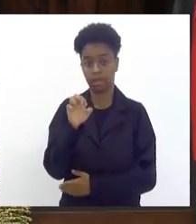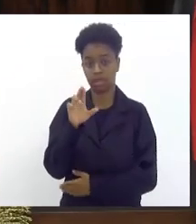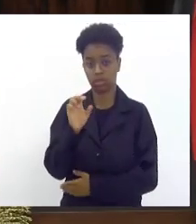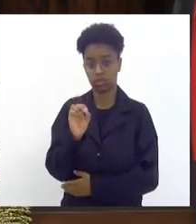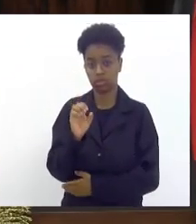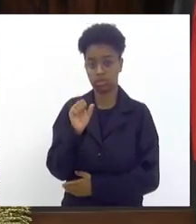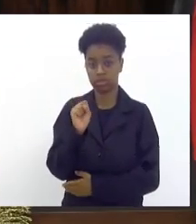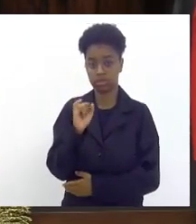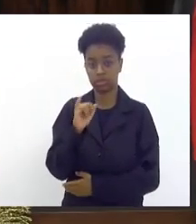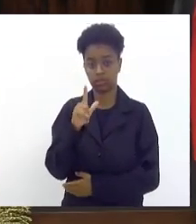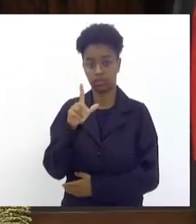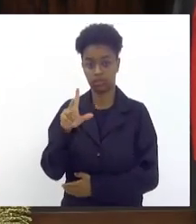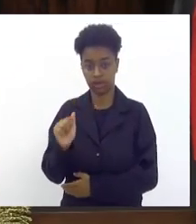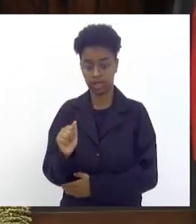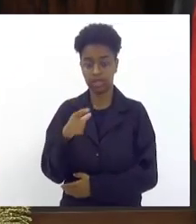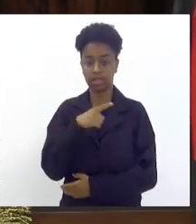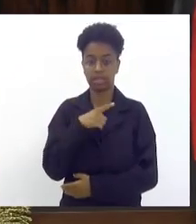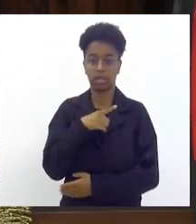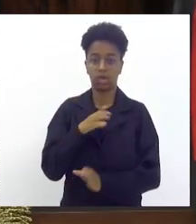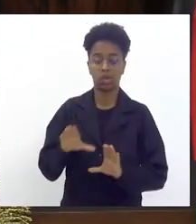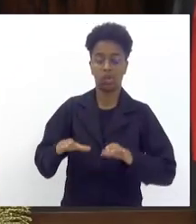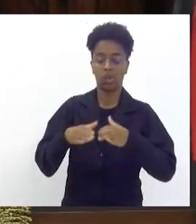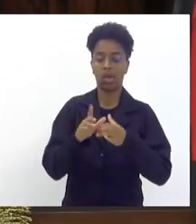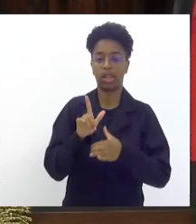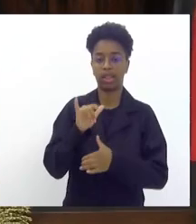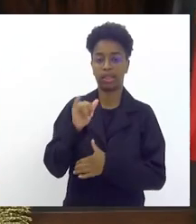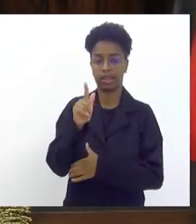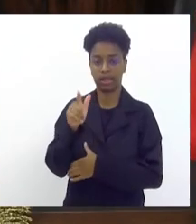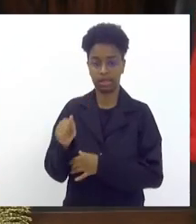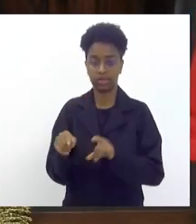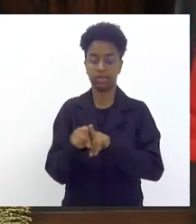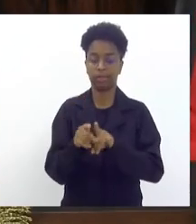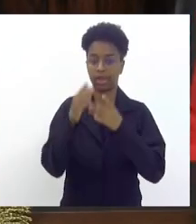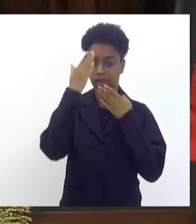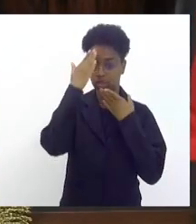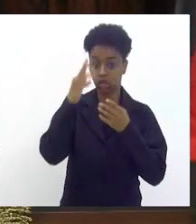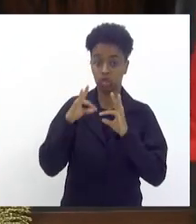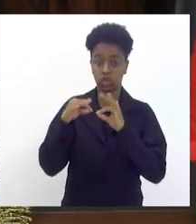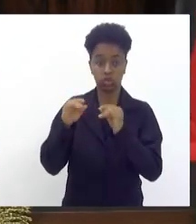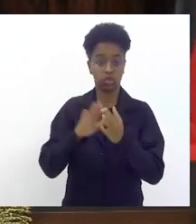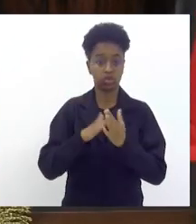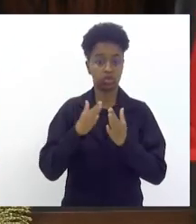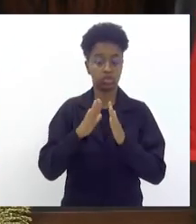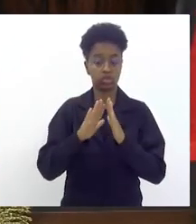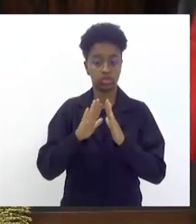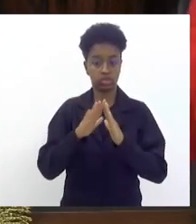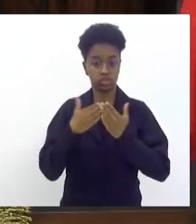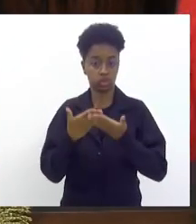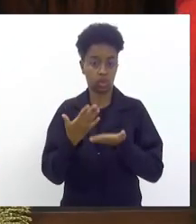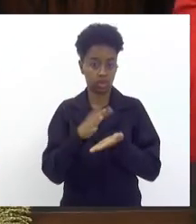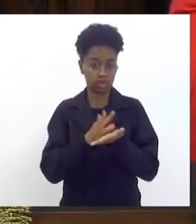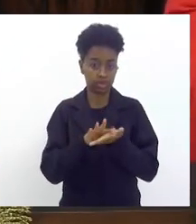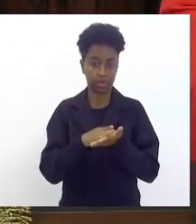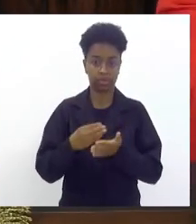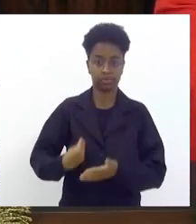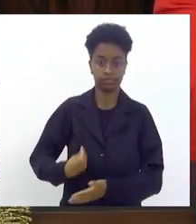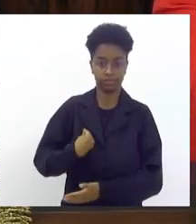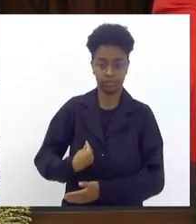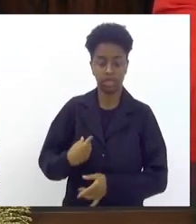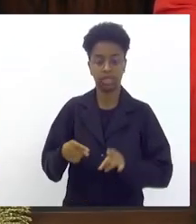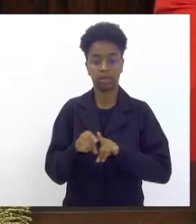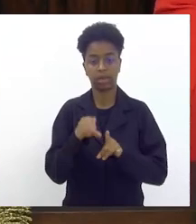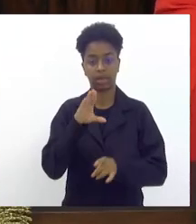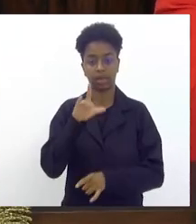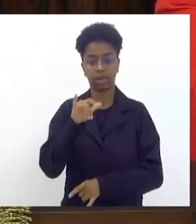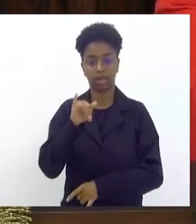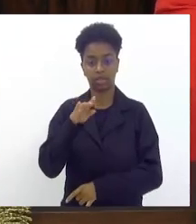da Superliga eu quero aqui agradecer com isso a todas as escolas presentes nesse coletivo agradecer ao Clayton que é o secretário